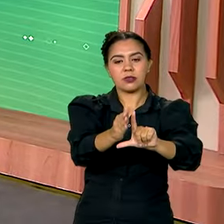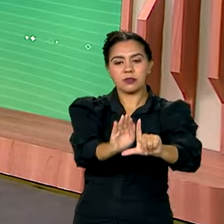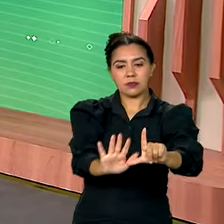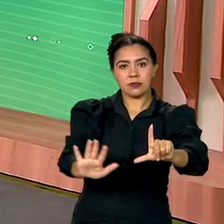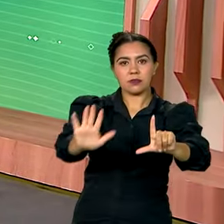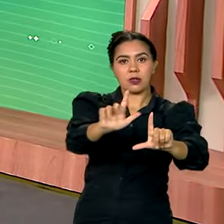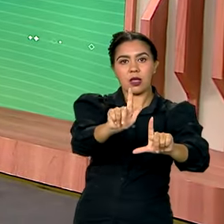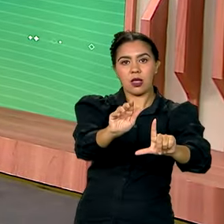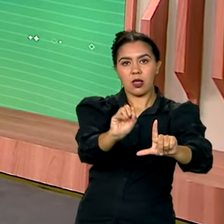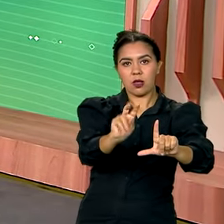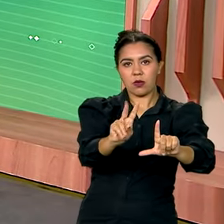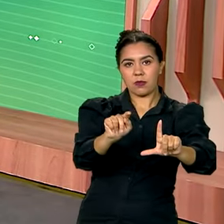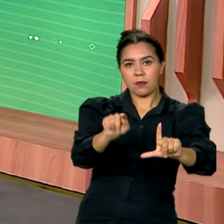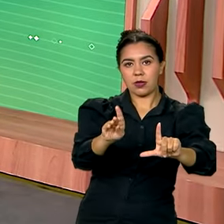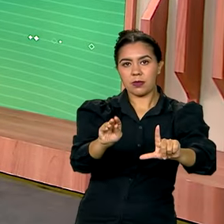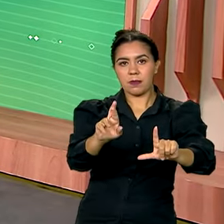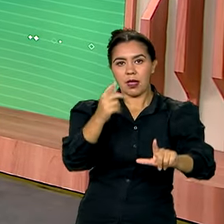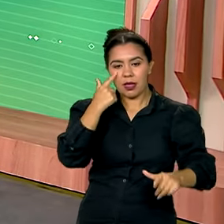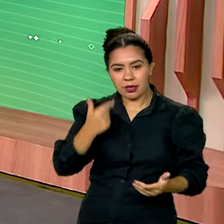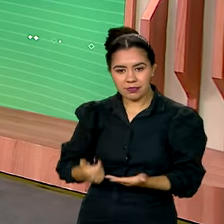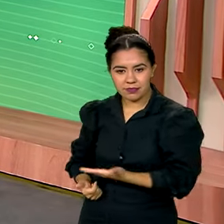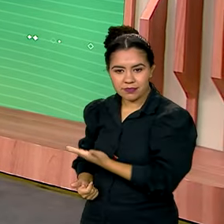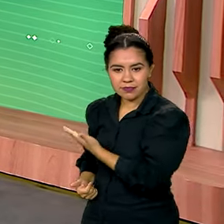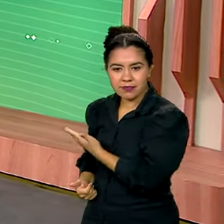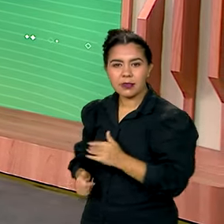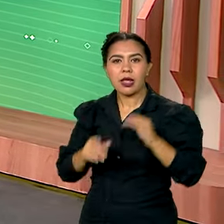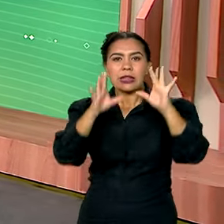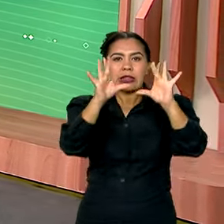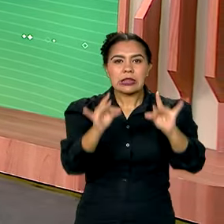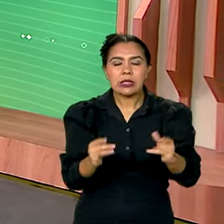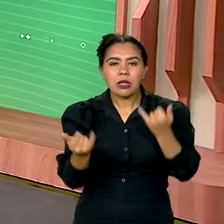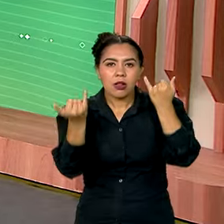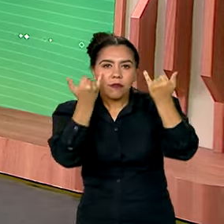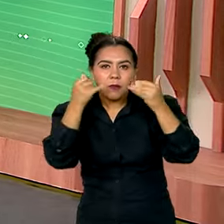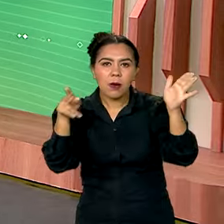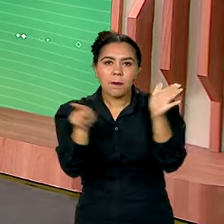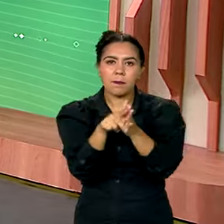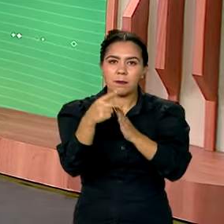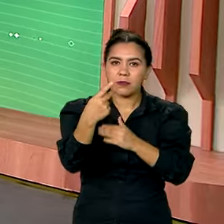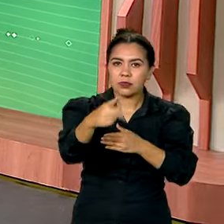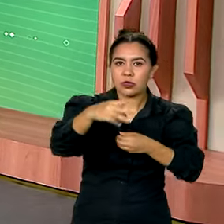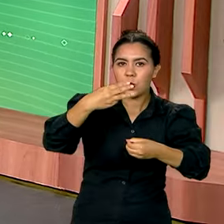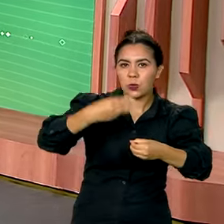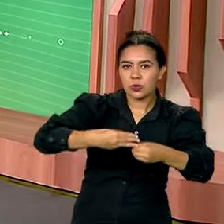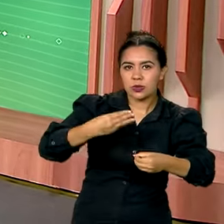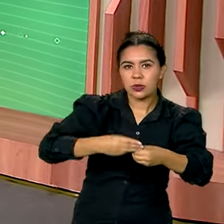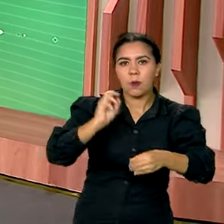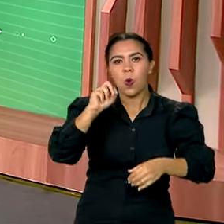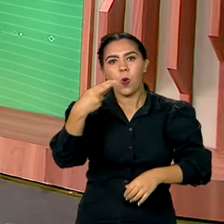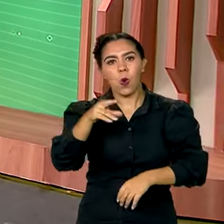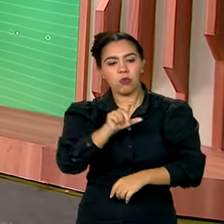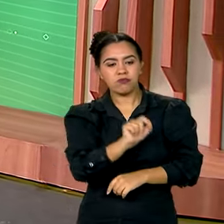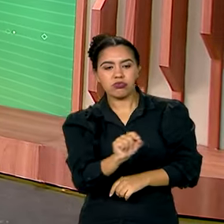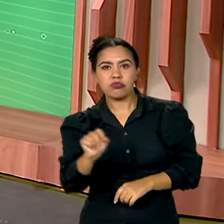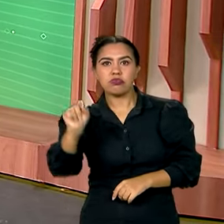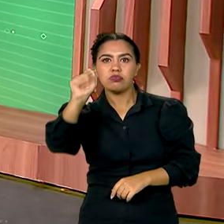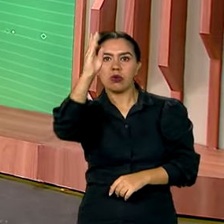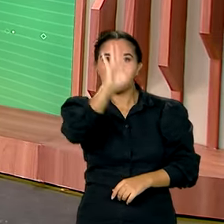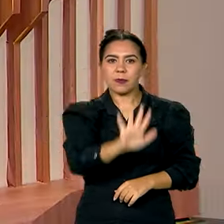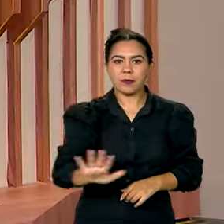.br para saber mais sobre o seu município, alguma cidade ou qualquer outra região do país.